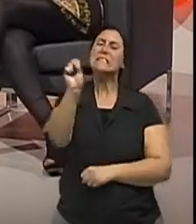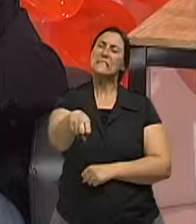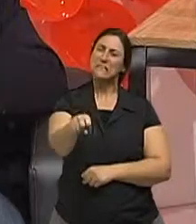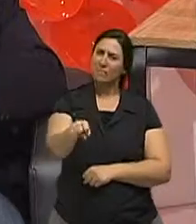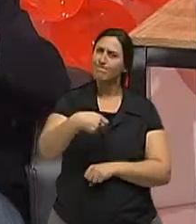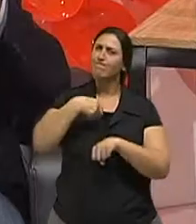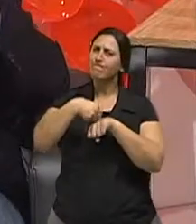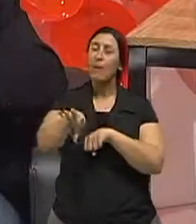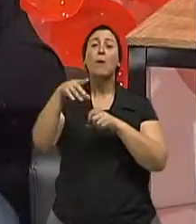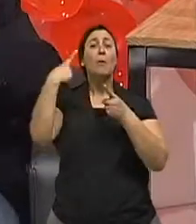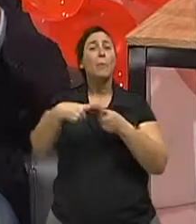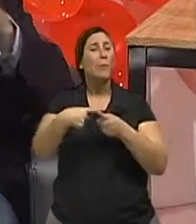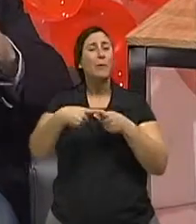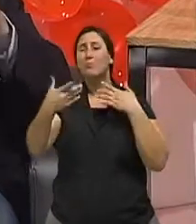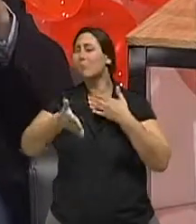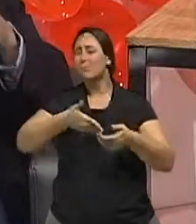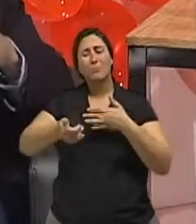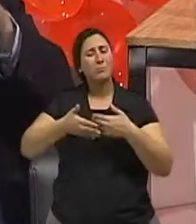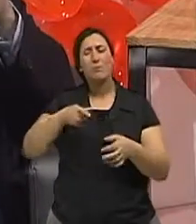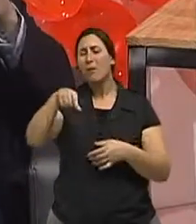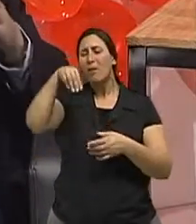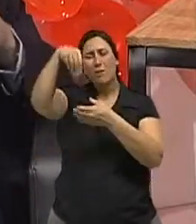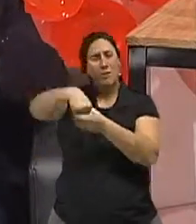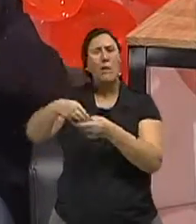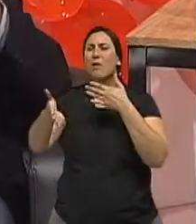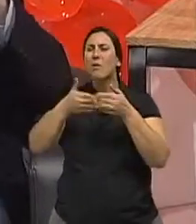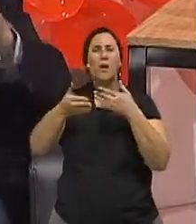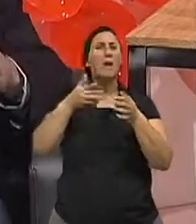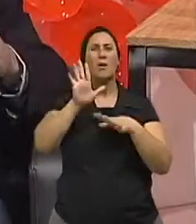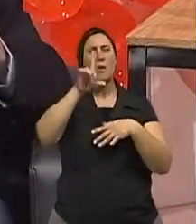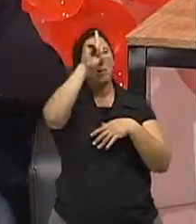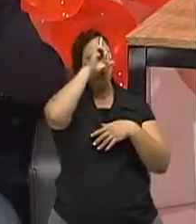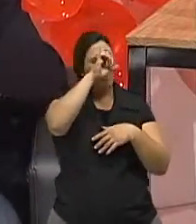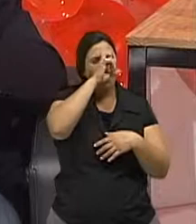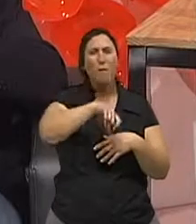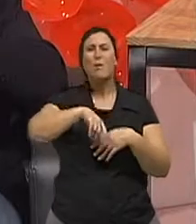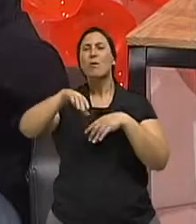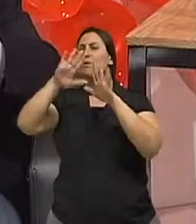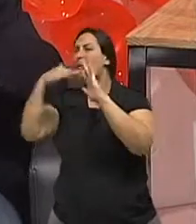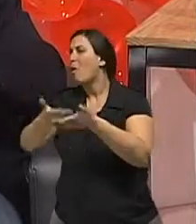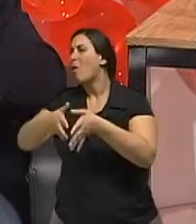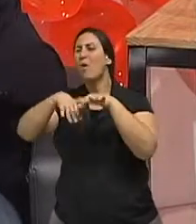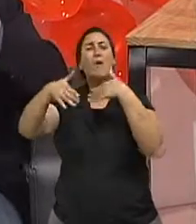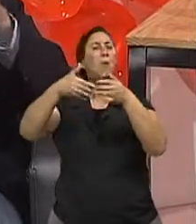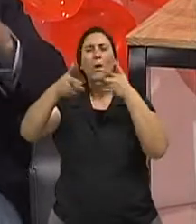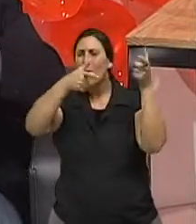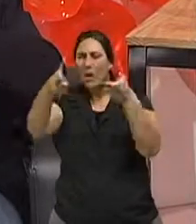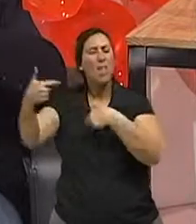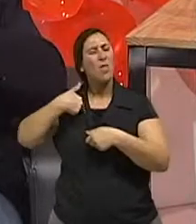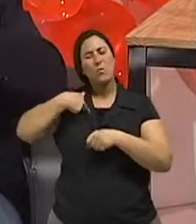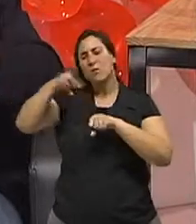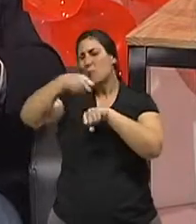pneumologista da escola da Irmandade Santa Casa de Misericórdia de Porto Alegre, do pavilhão Pereira Filho, a minha recomendação é